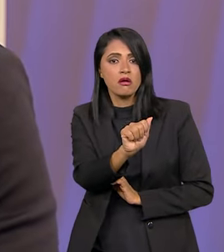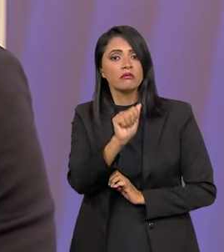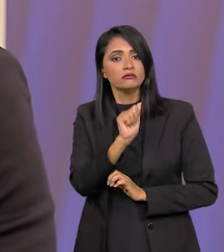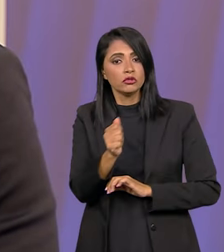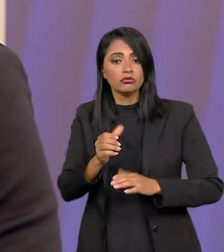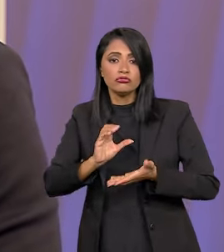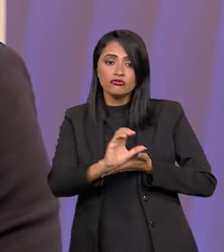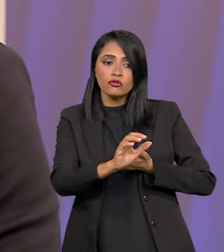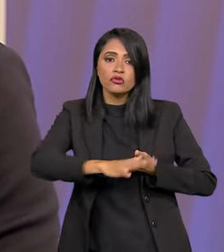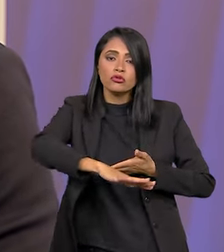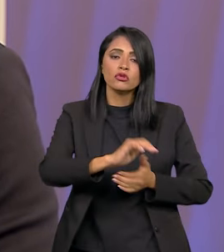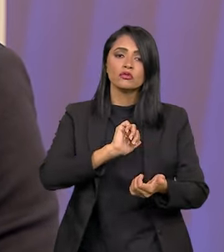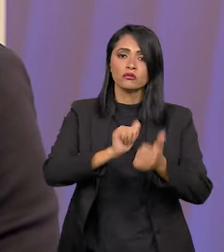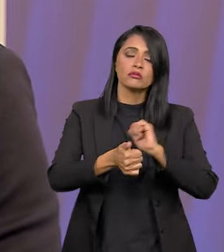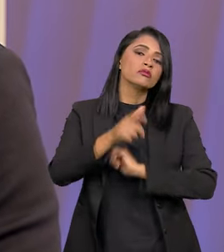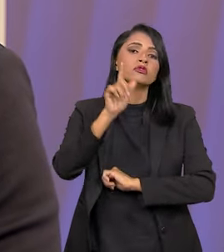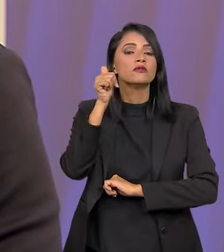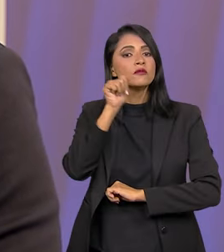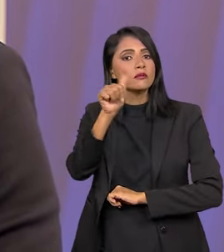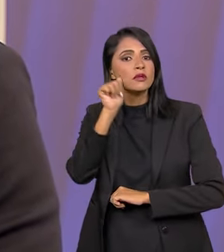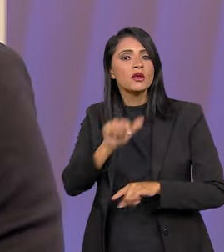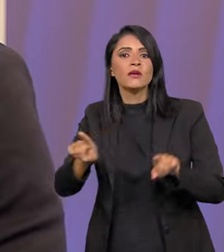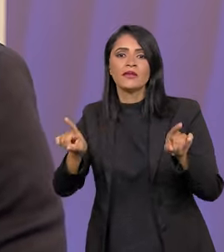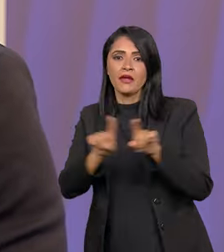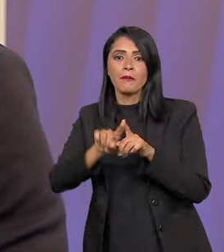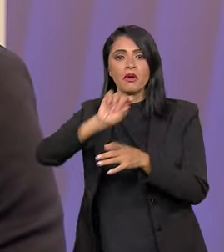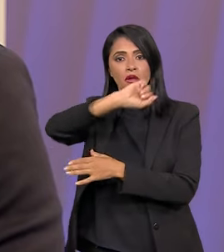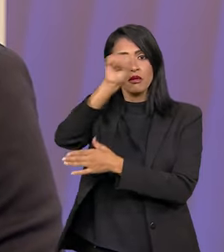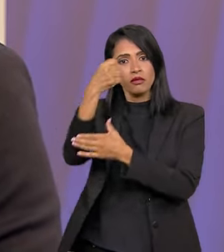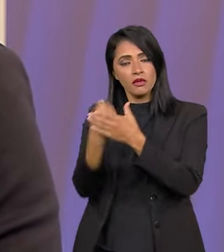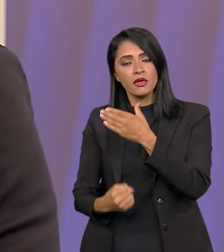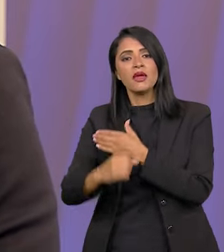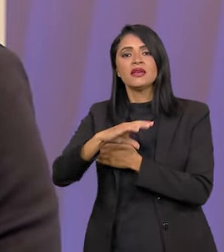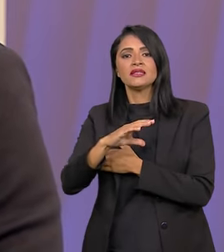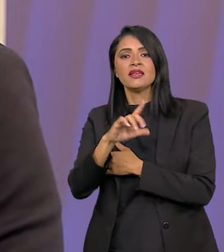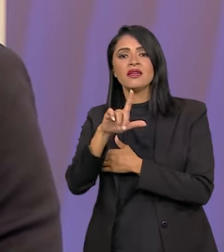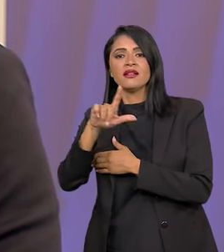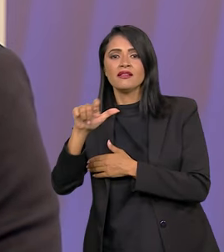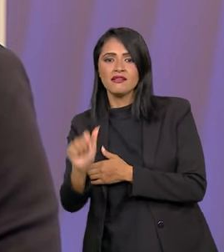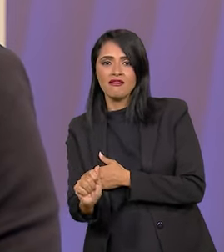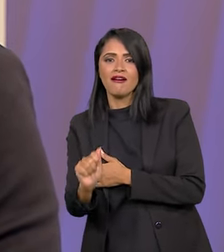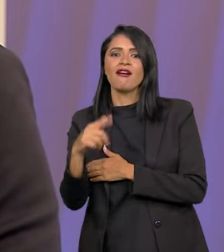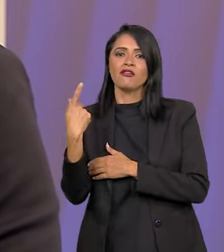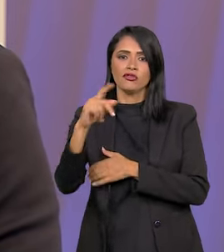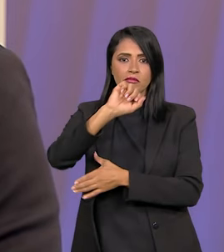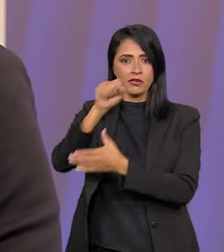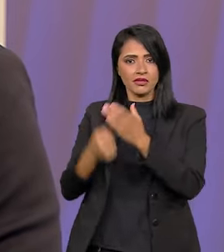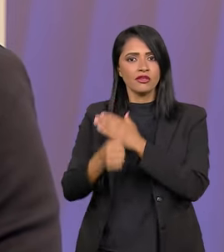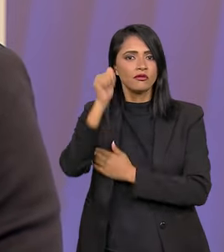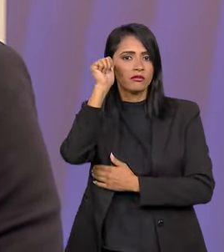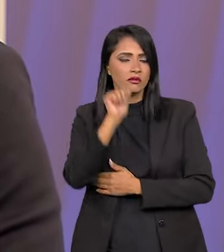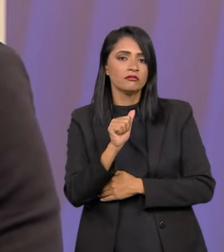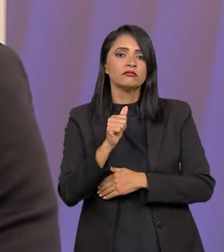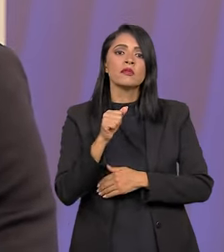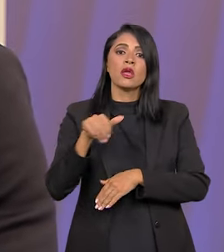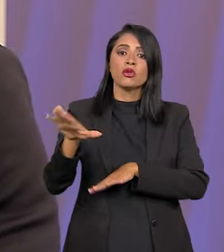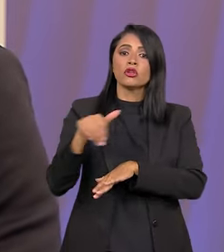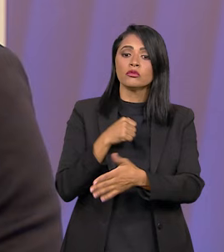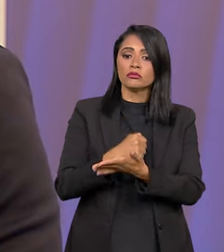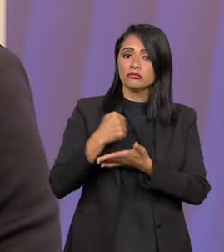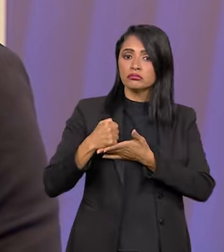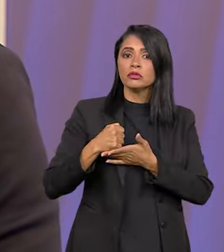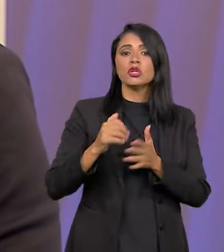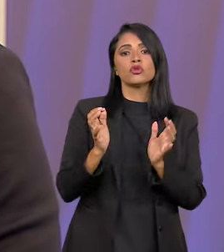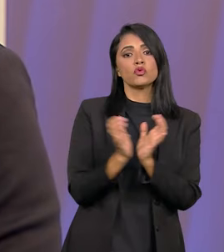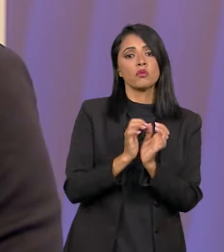investiu no esporte feminino, também a Liga de Basquete Feminino, a Série A da Liga de Basquete Feminino. Contratamos uma